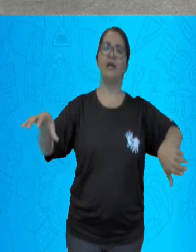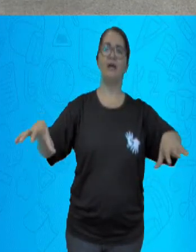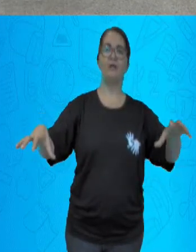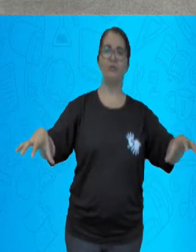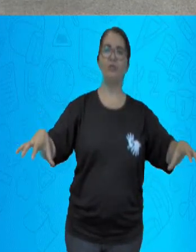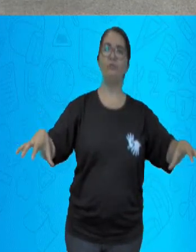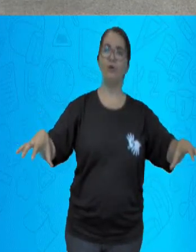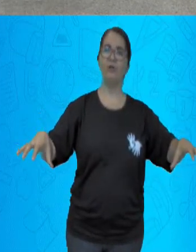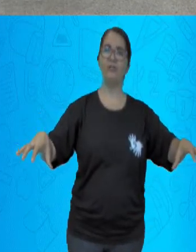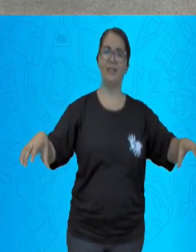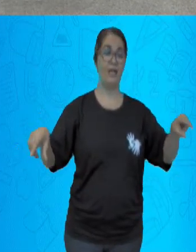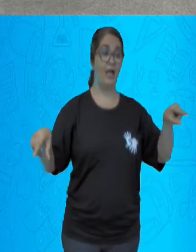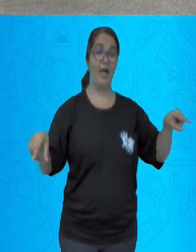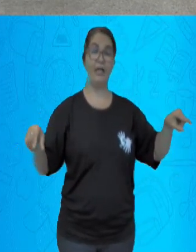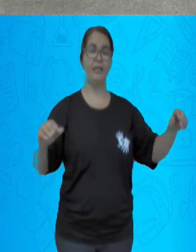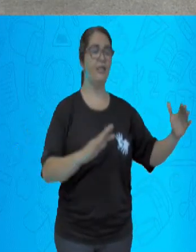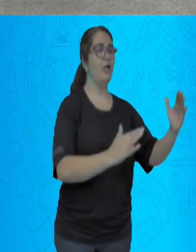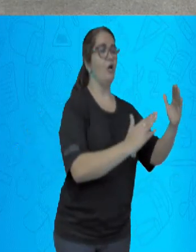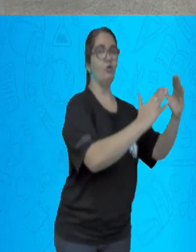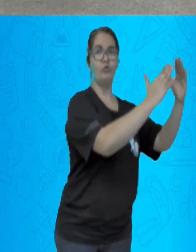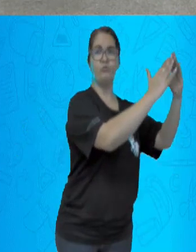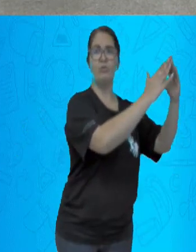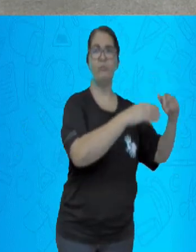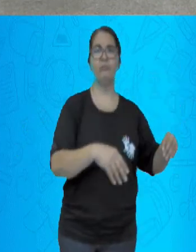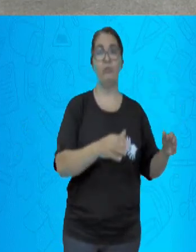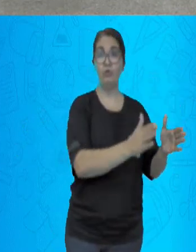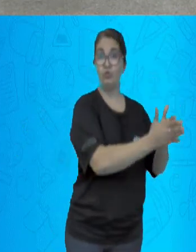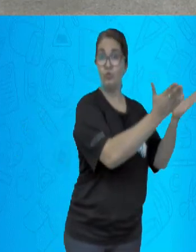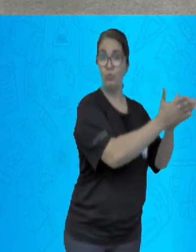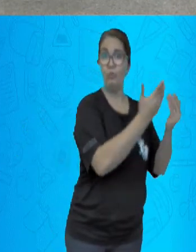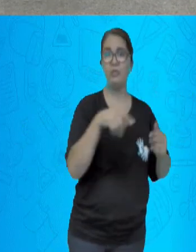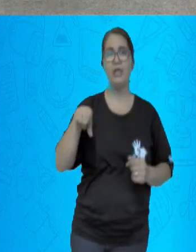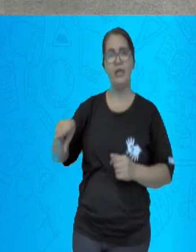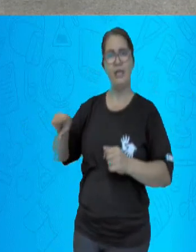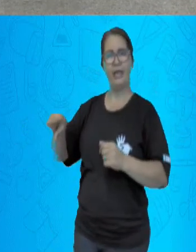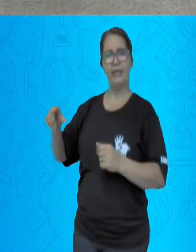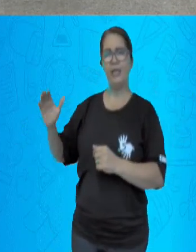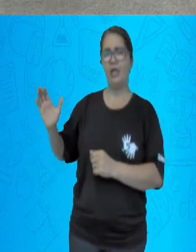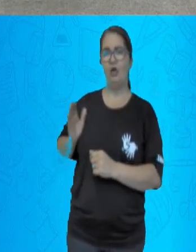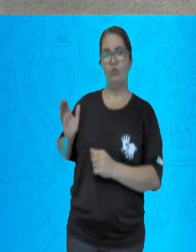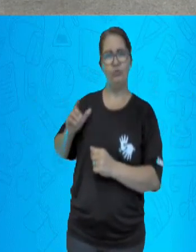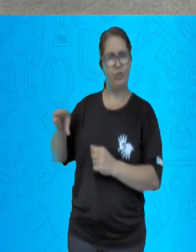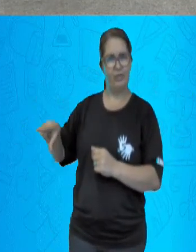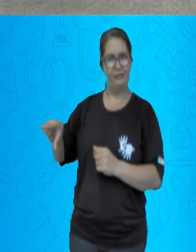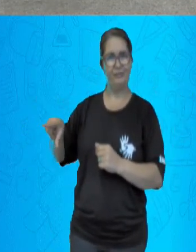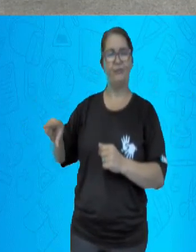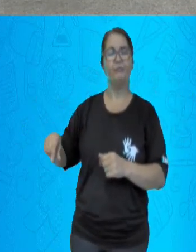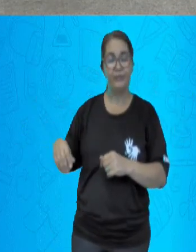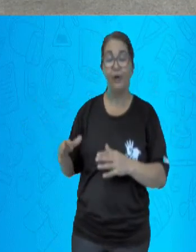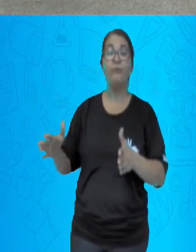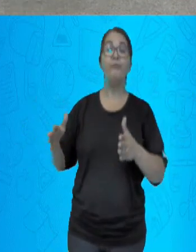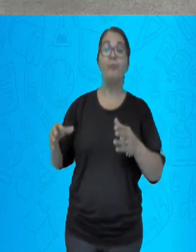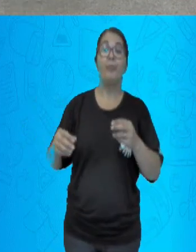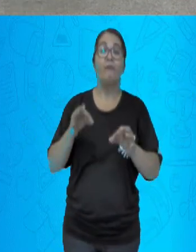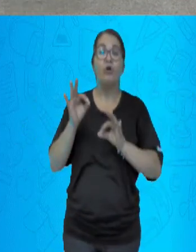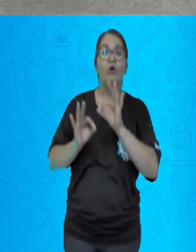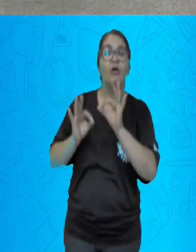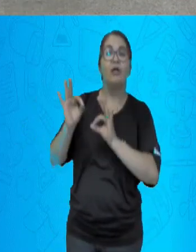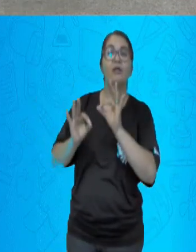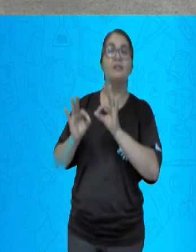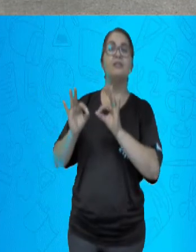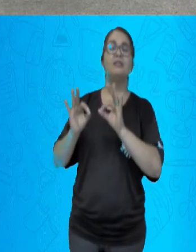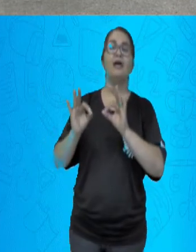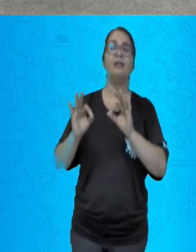grandes elites dos municípios no Brasil. Tendo em vista que, para a maior parte da população,